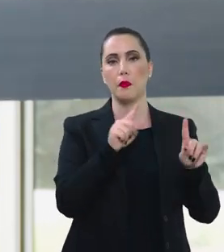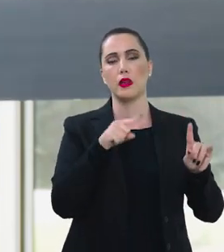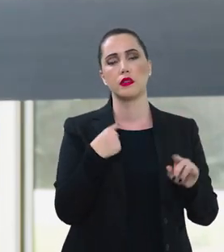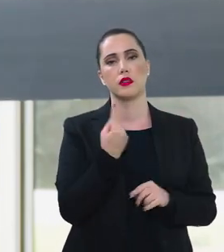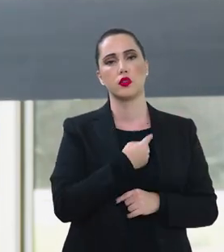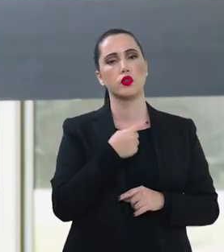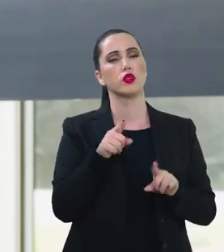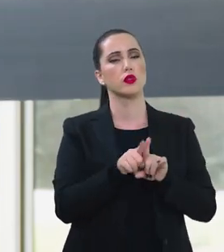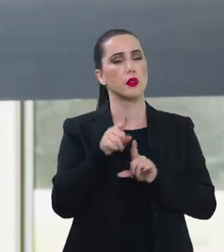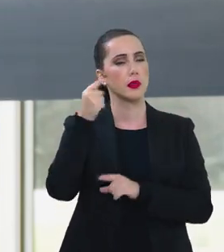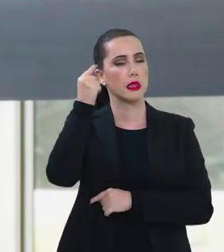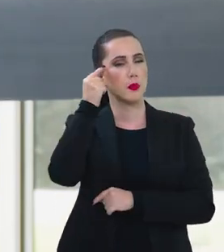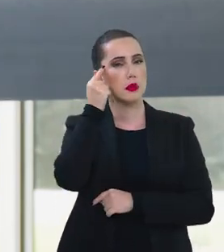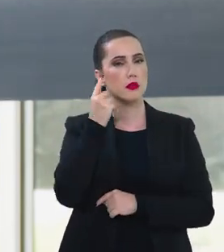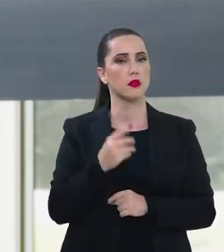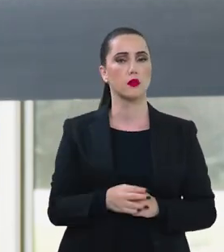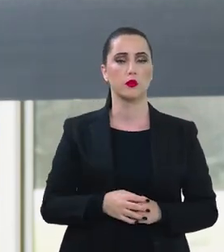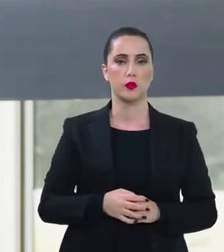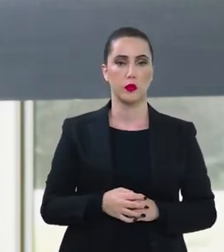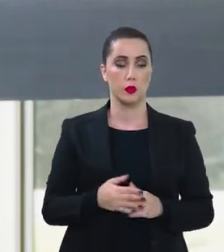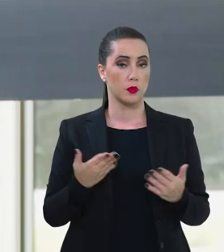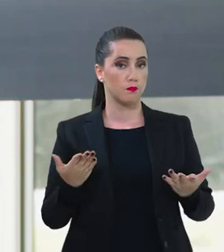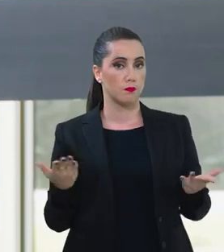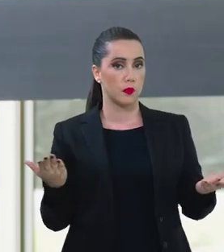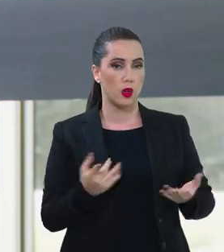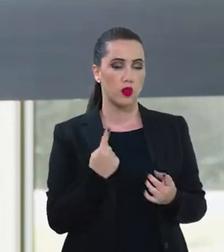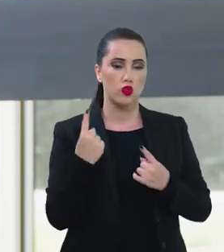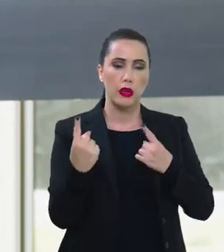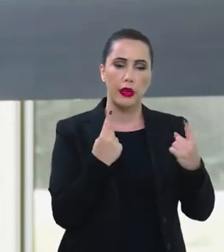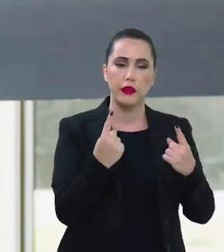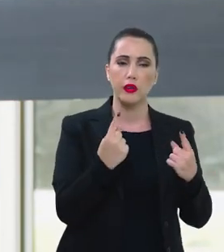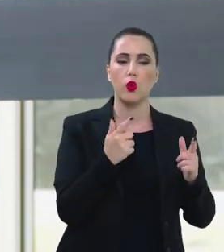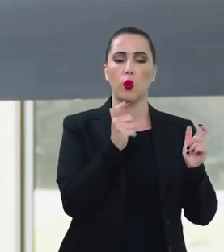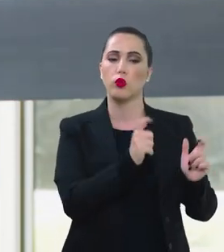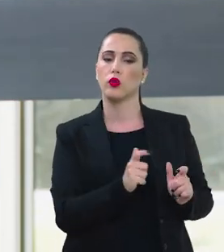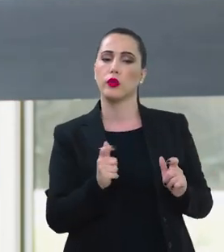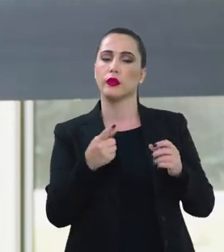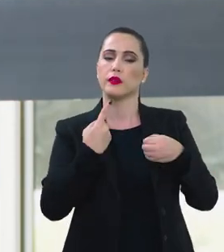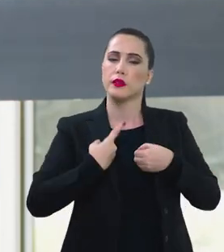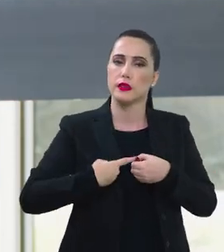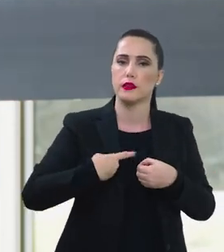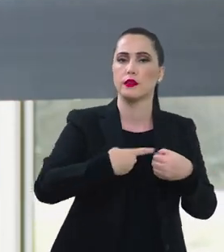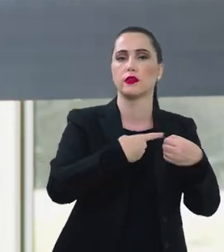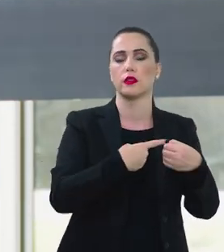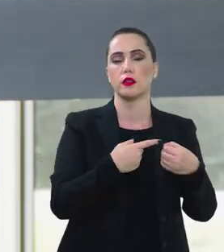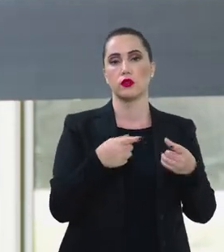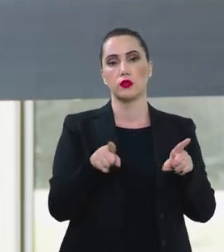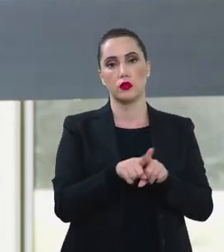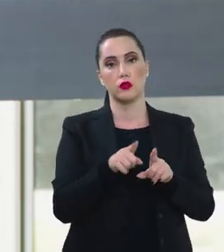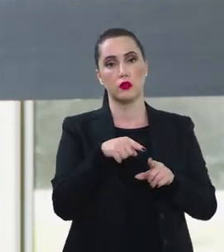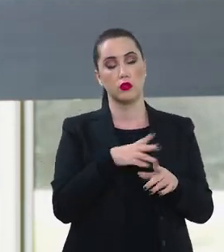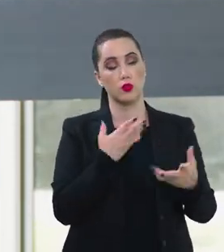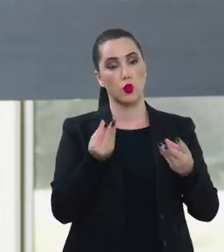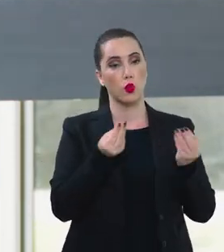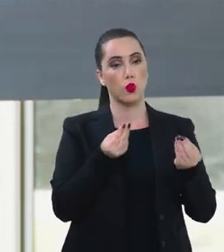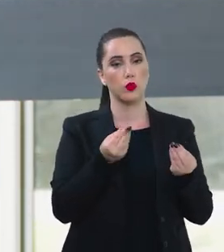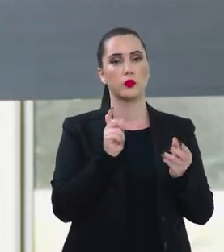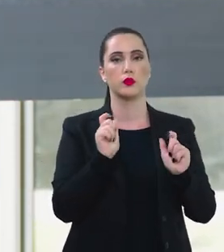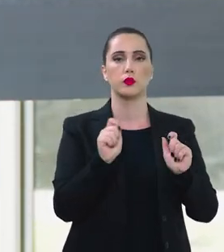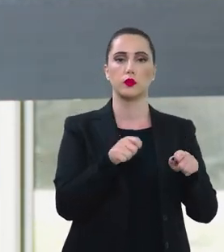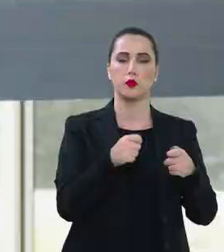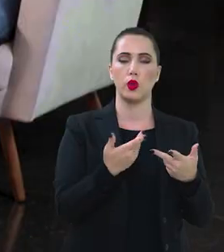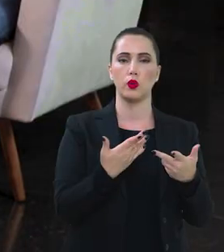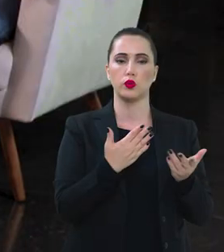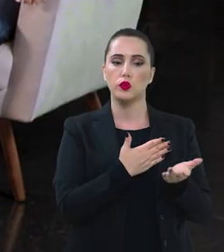mas a gente está pensando, a partir de cada uma das cidades, dos estados, da região, a